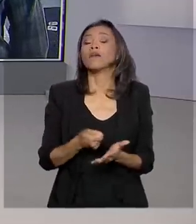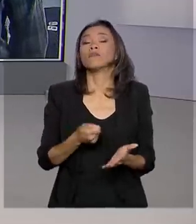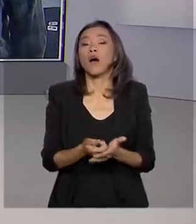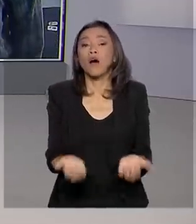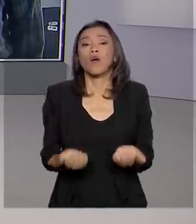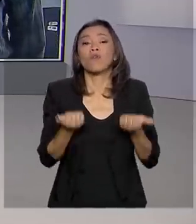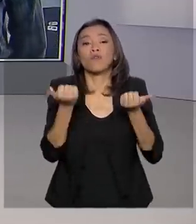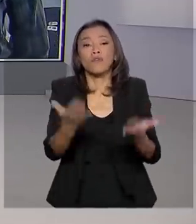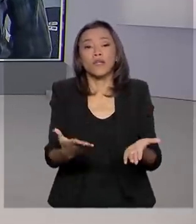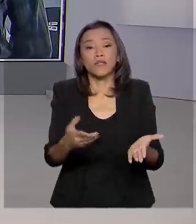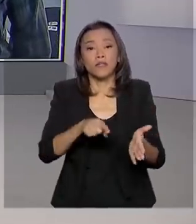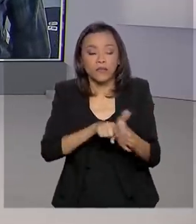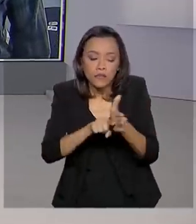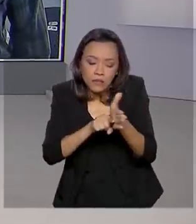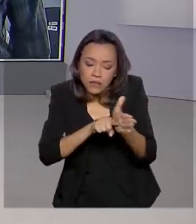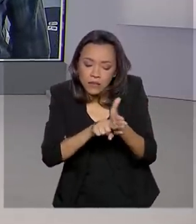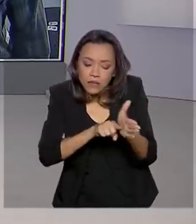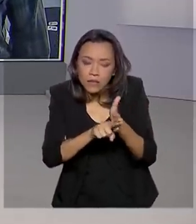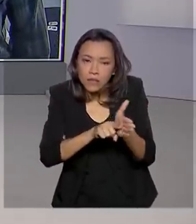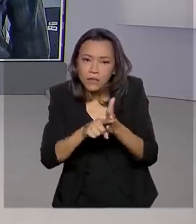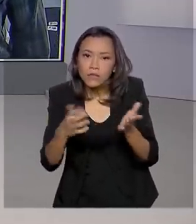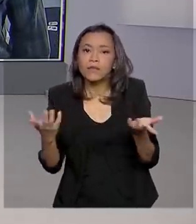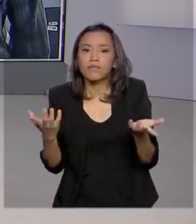novo coronavírus. Não é isso, Tiago? Bom dia.